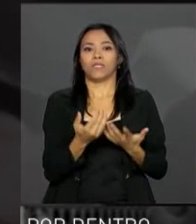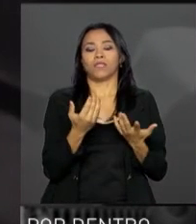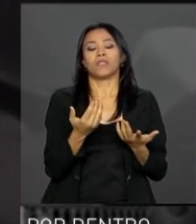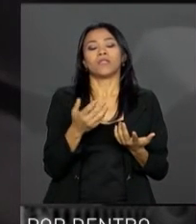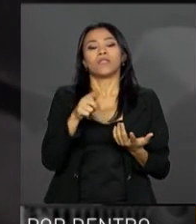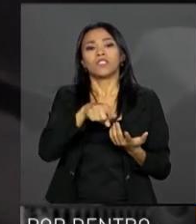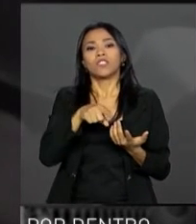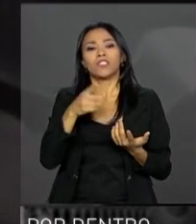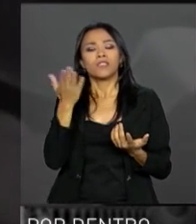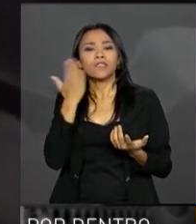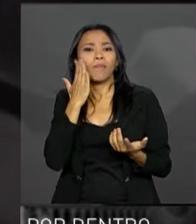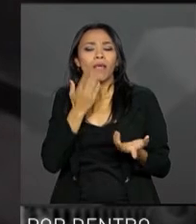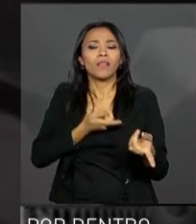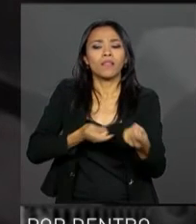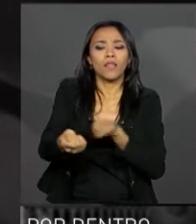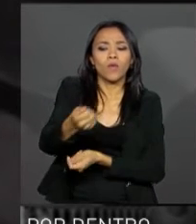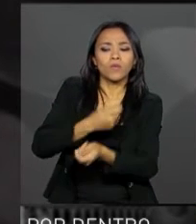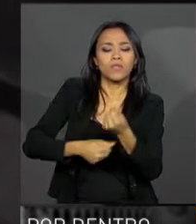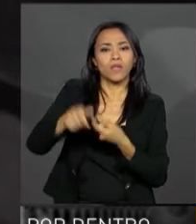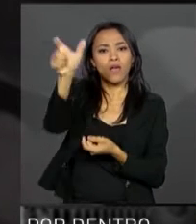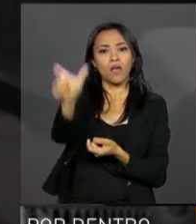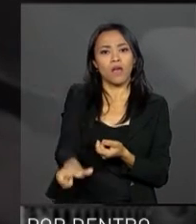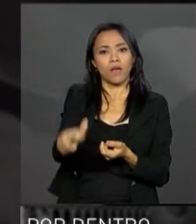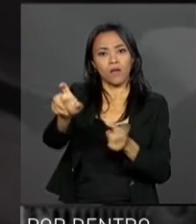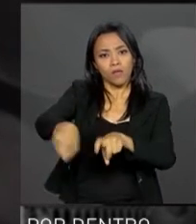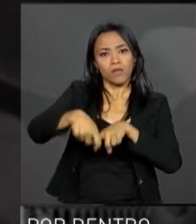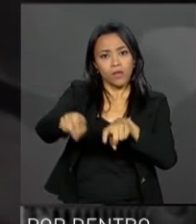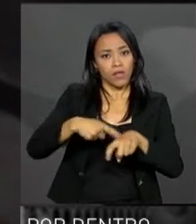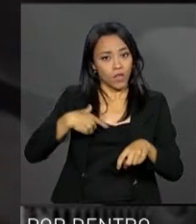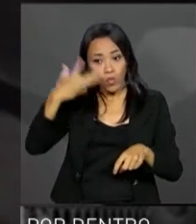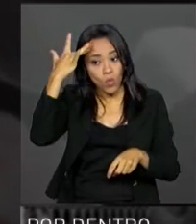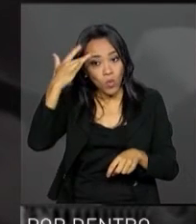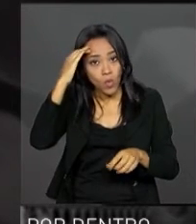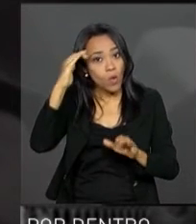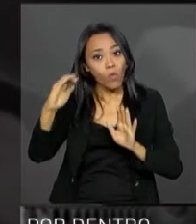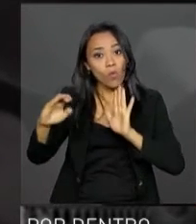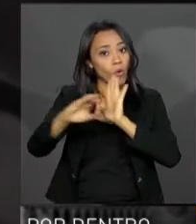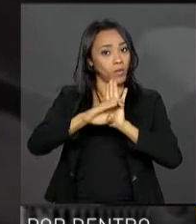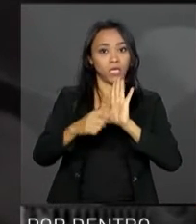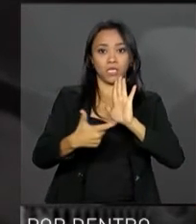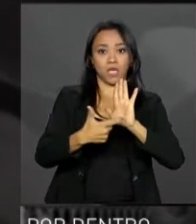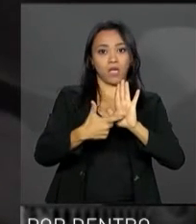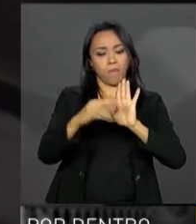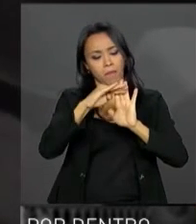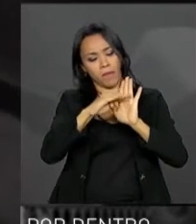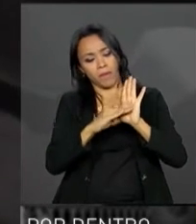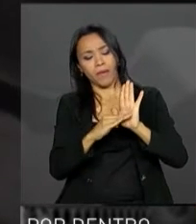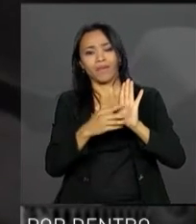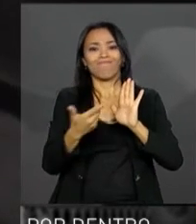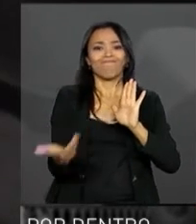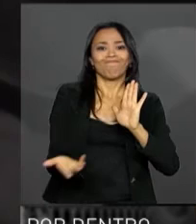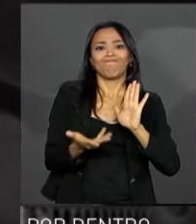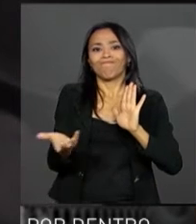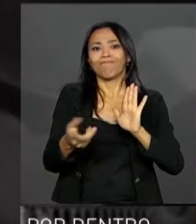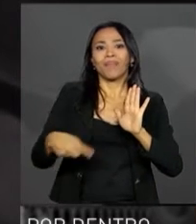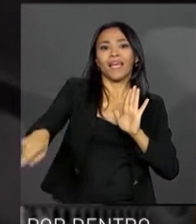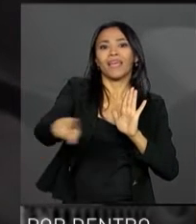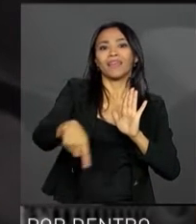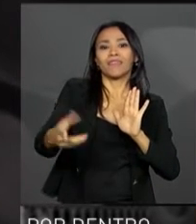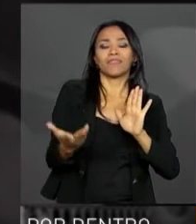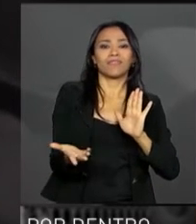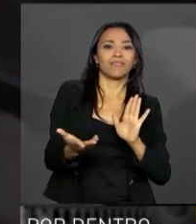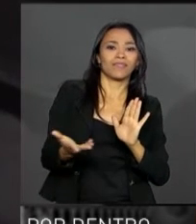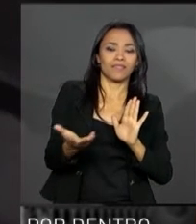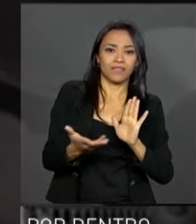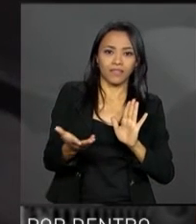regularizar, de se negociar com aquele agricultor o não cumprimento de uma cláusula resolutiva no sentido de não ser